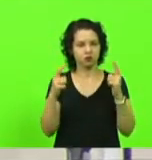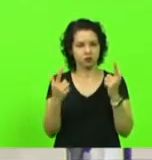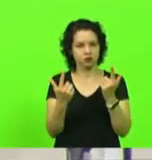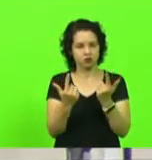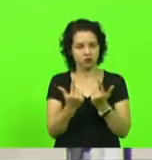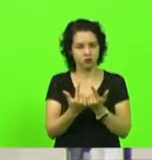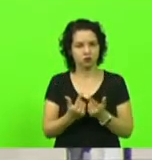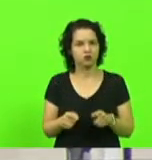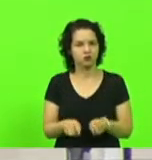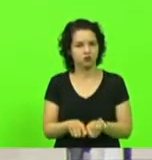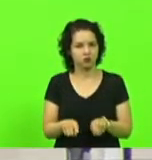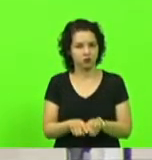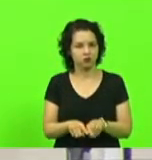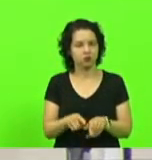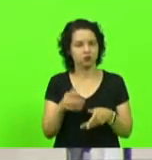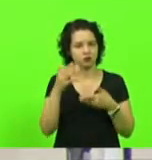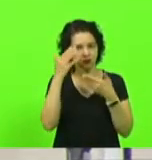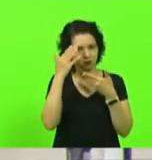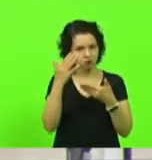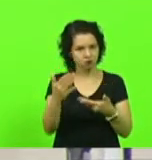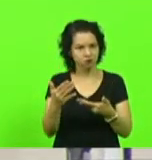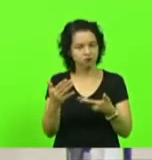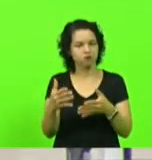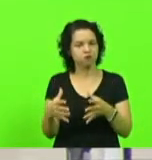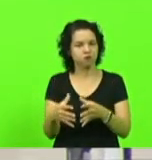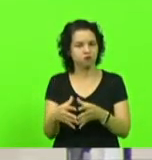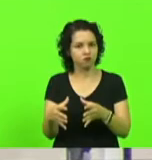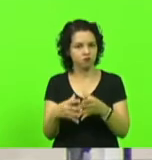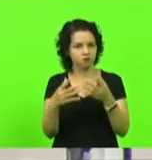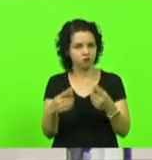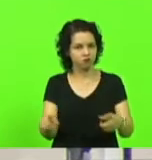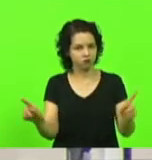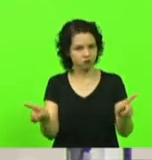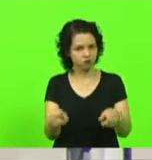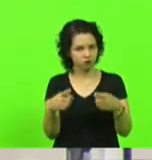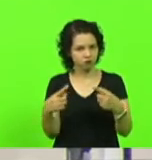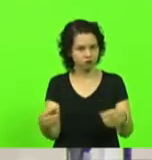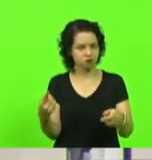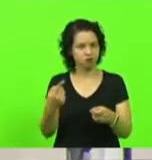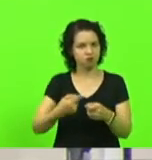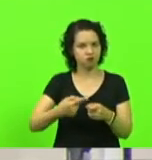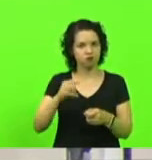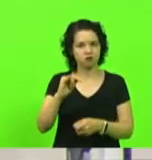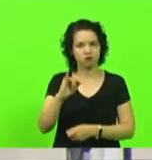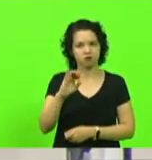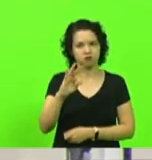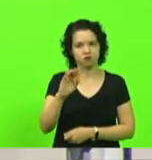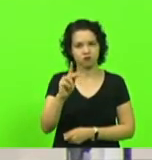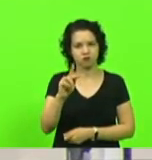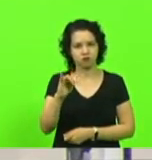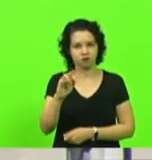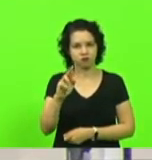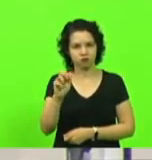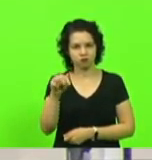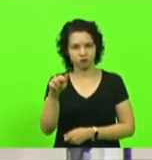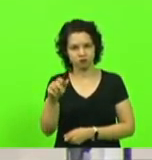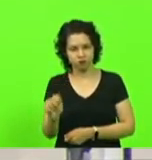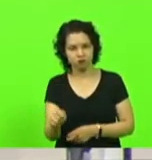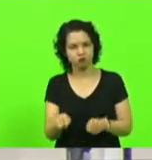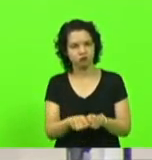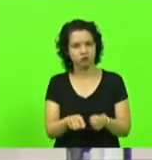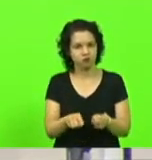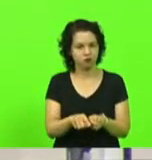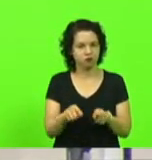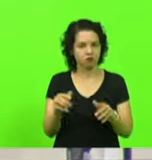agradeceu a participação da Orquestra de Itapiranga, a presença das autoridades e a todos